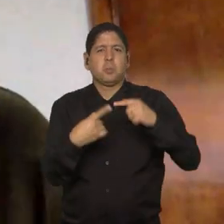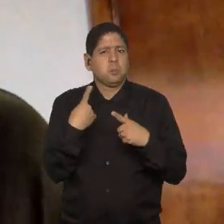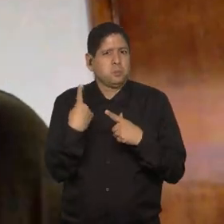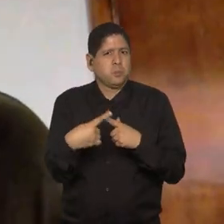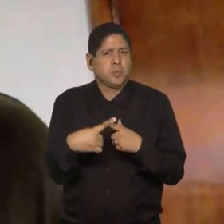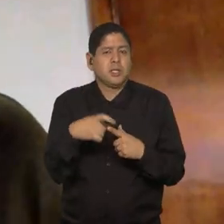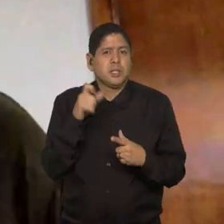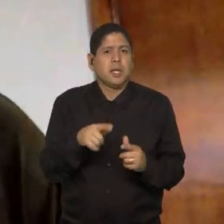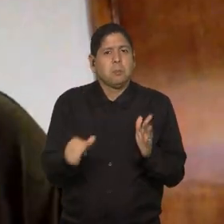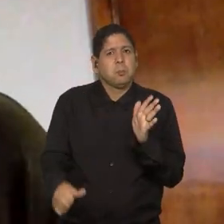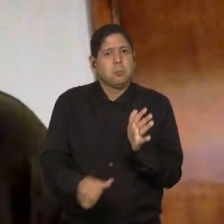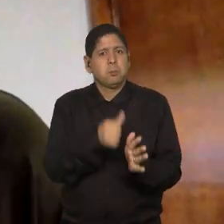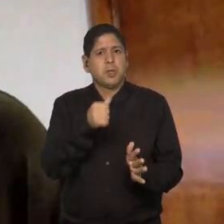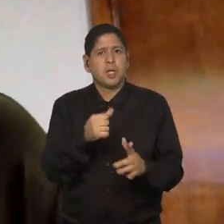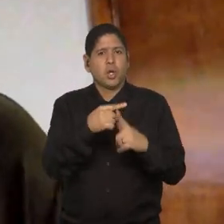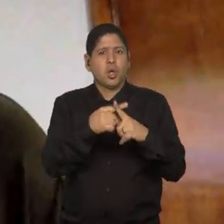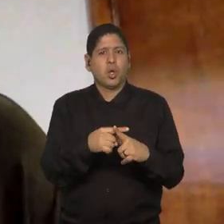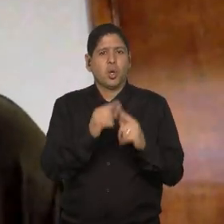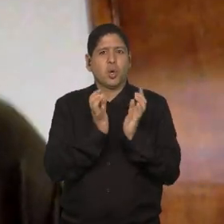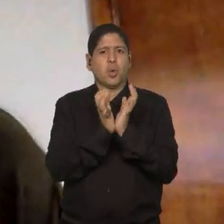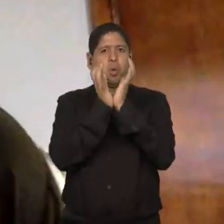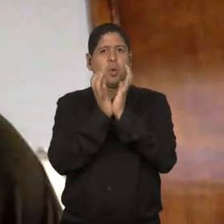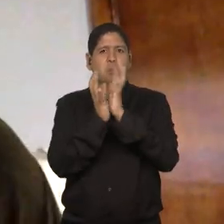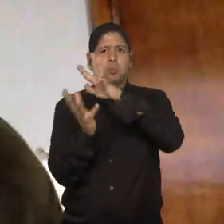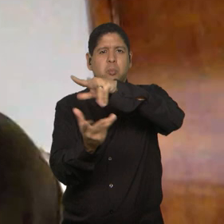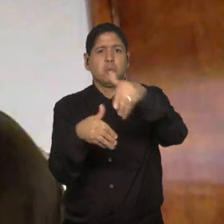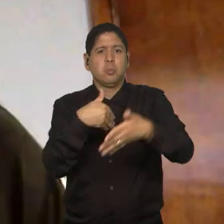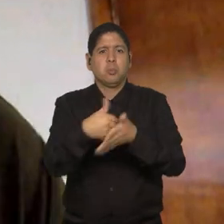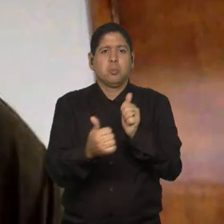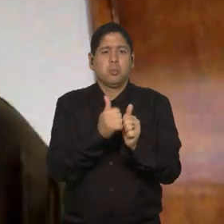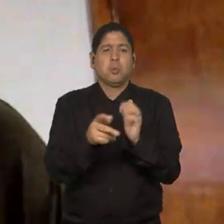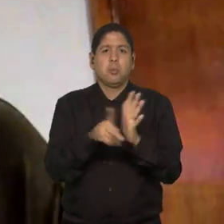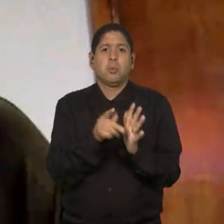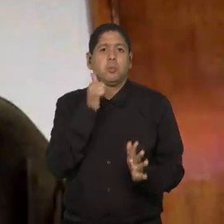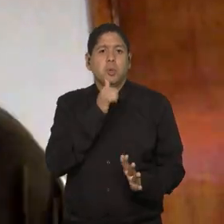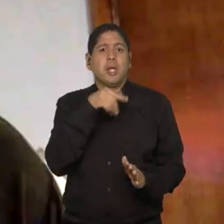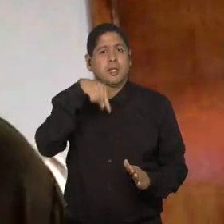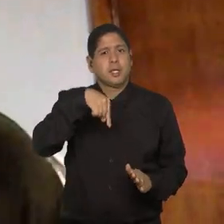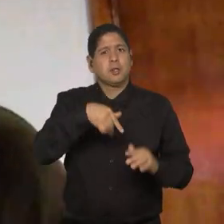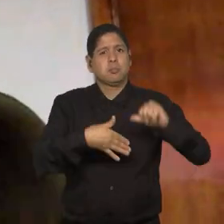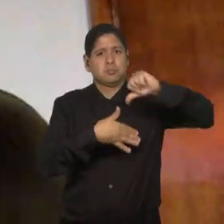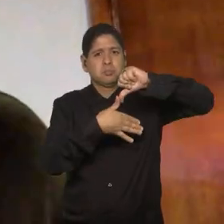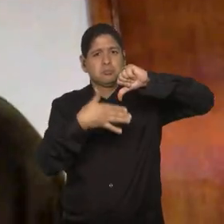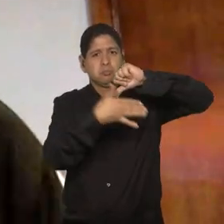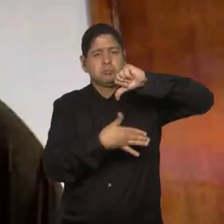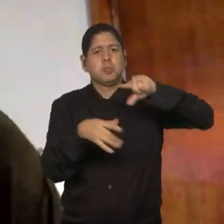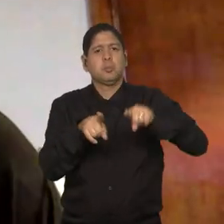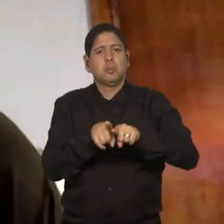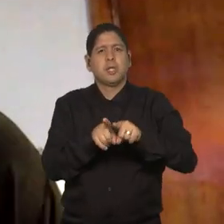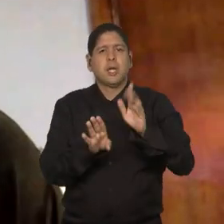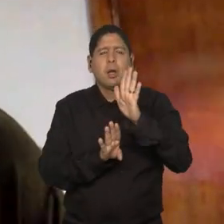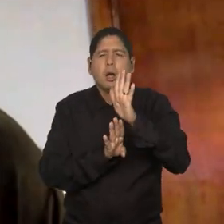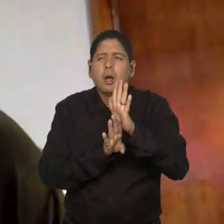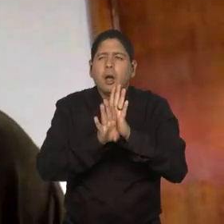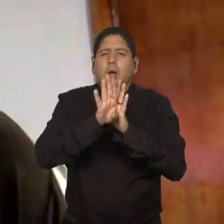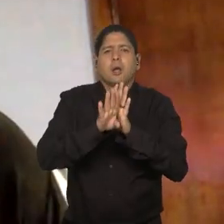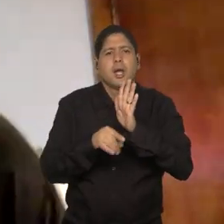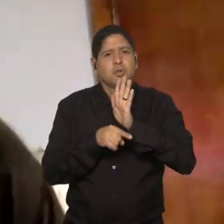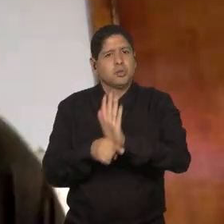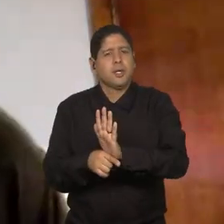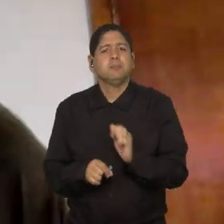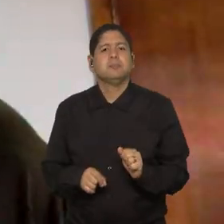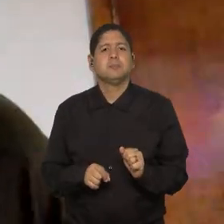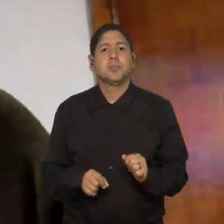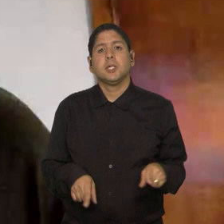seria a primeira Copa do Mundo feminina para a América do Sul, o que também ajudaria a alavancar. E